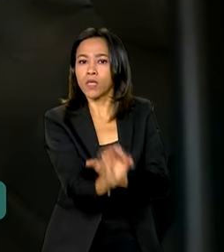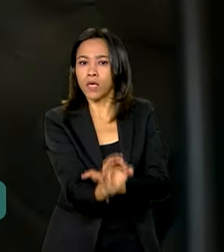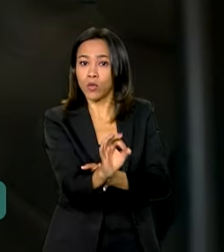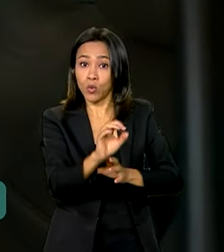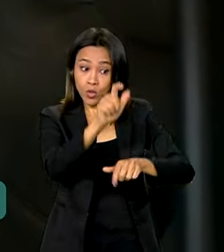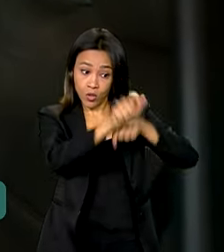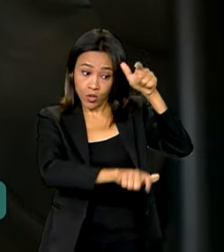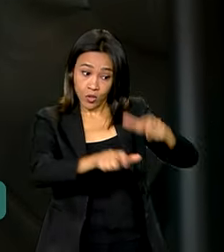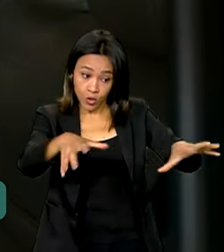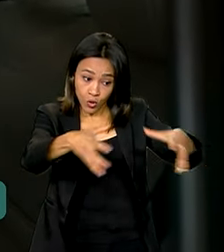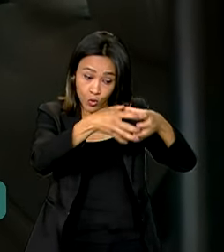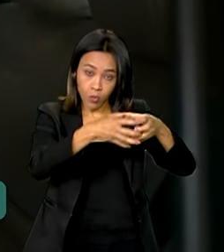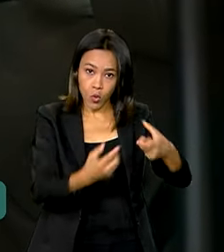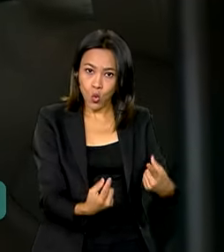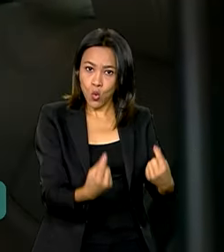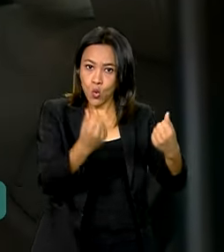rico.